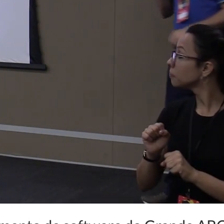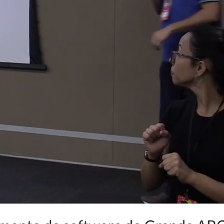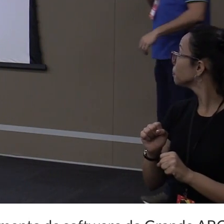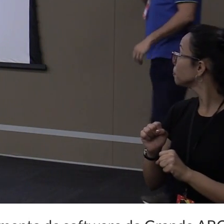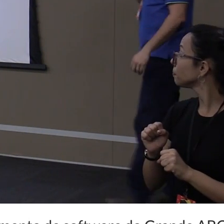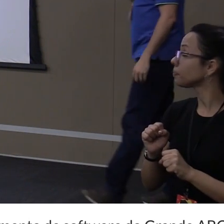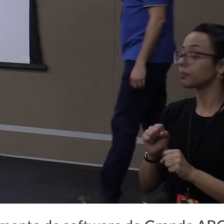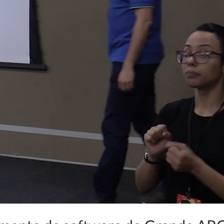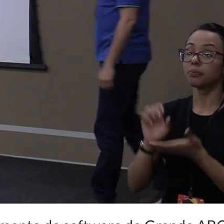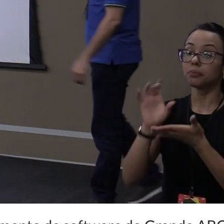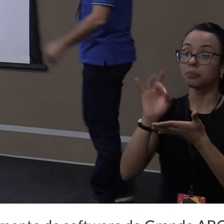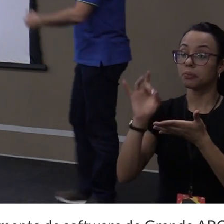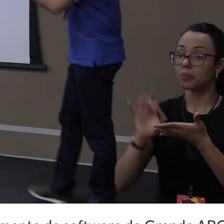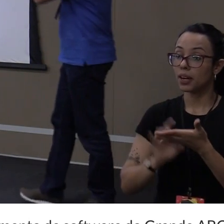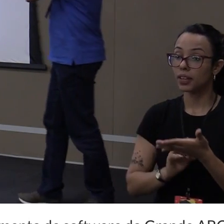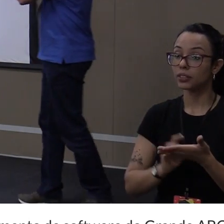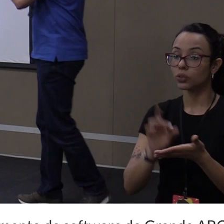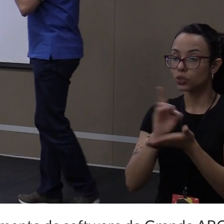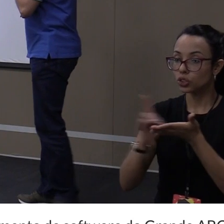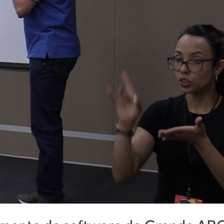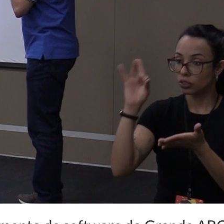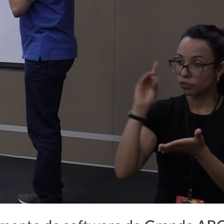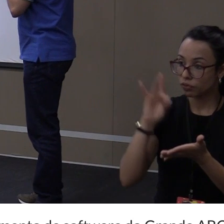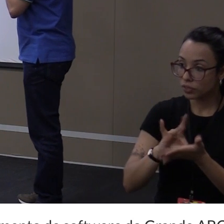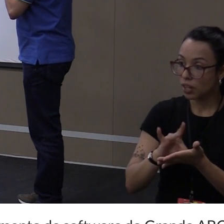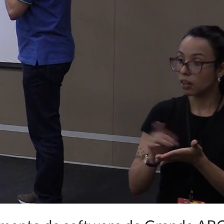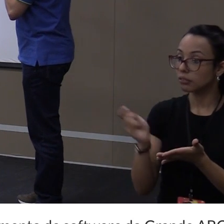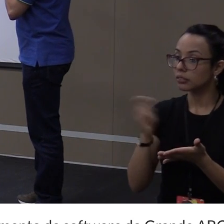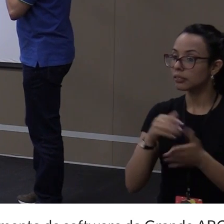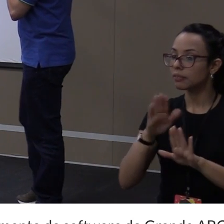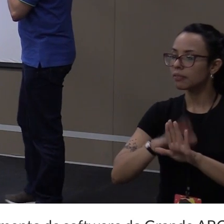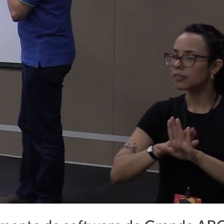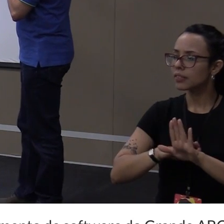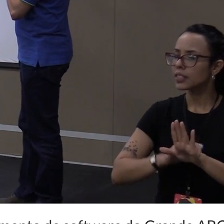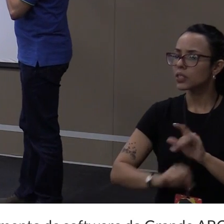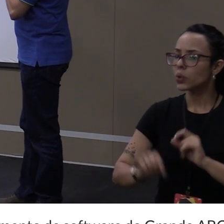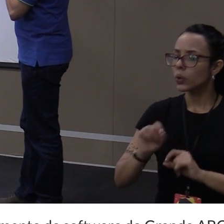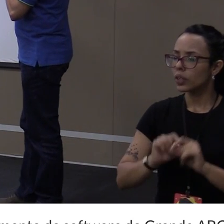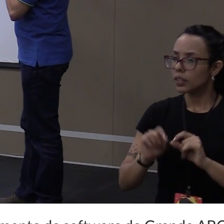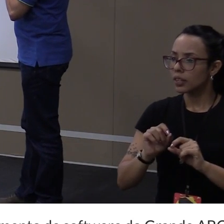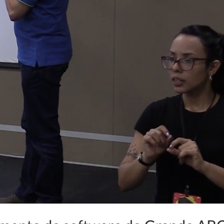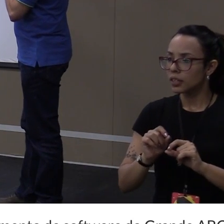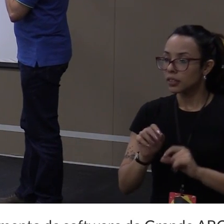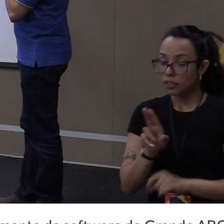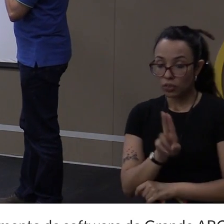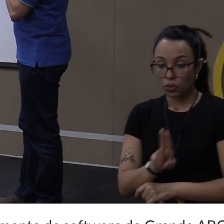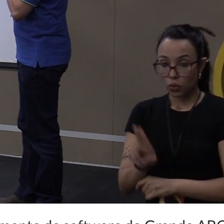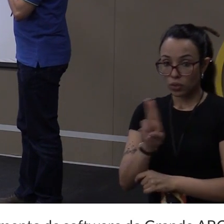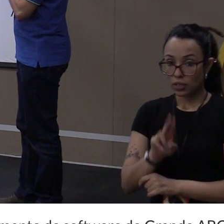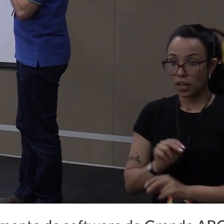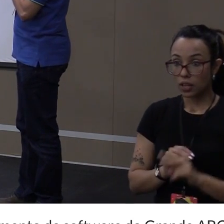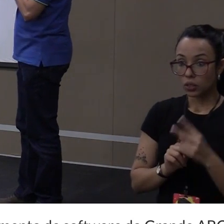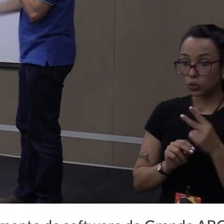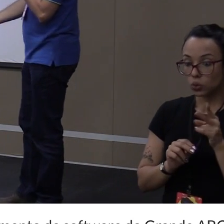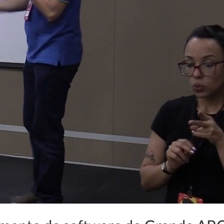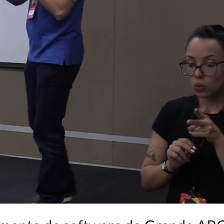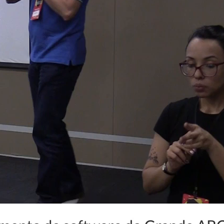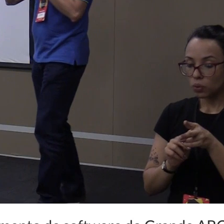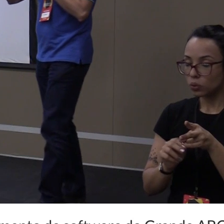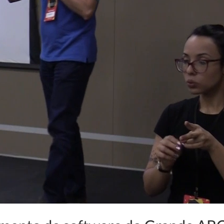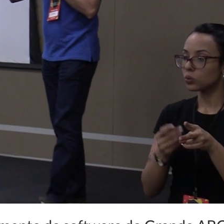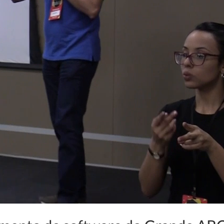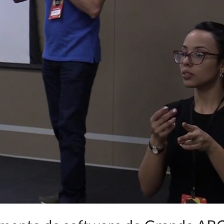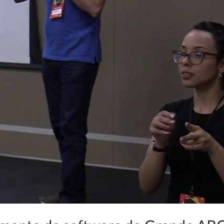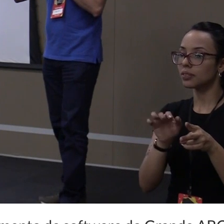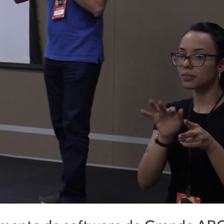Para cada um dos diários, o que eu vou fazer? Eu vou pegar nesse diário. Usar dois pontos. Atributos.segref. Então, estou